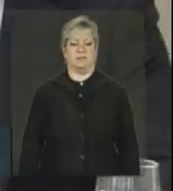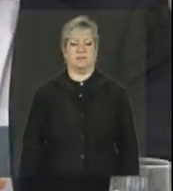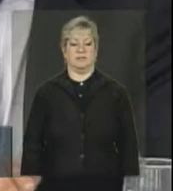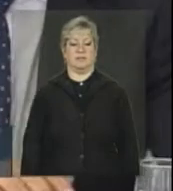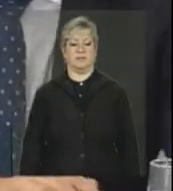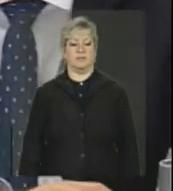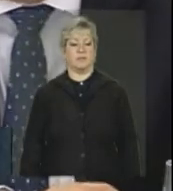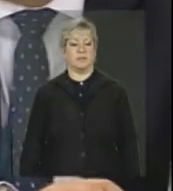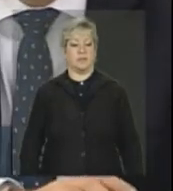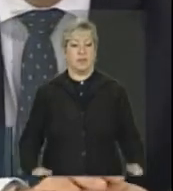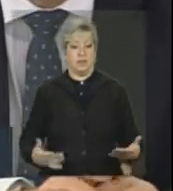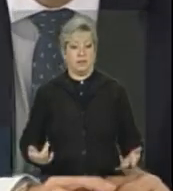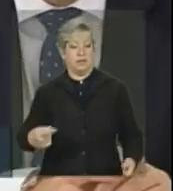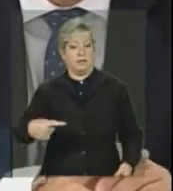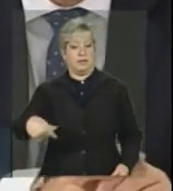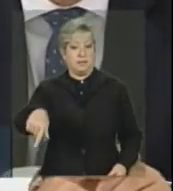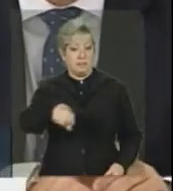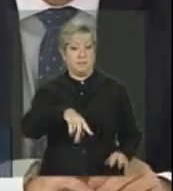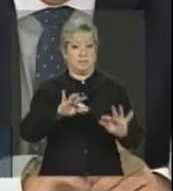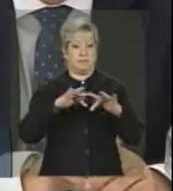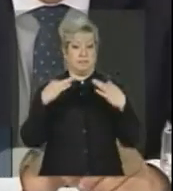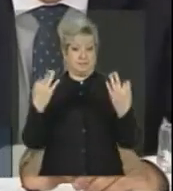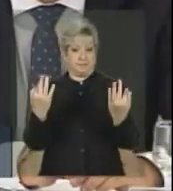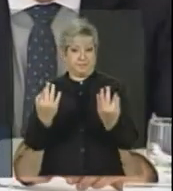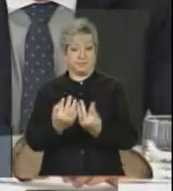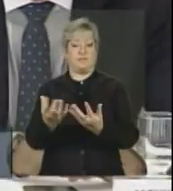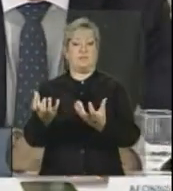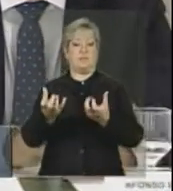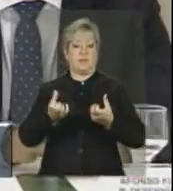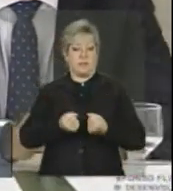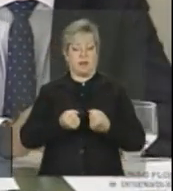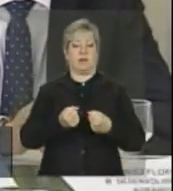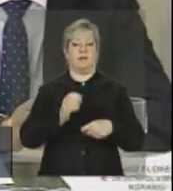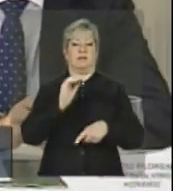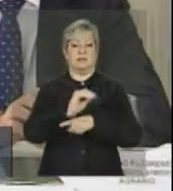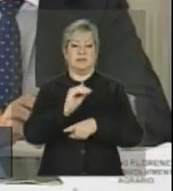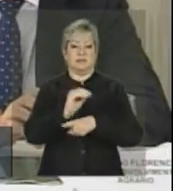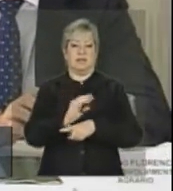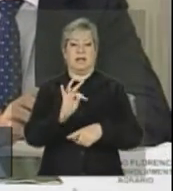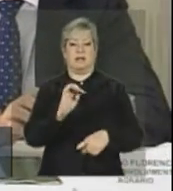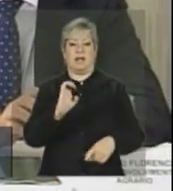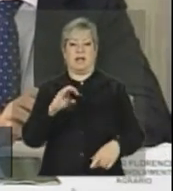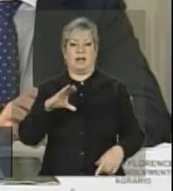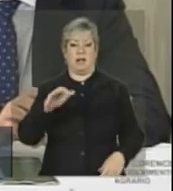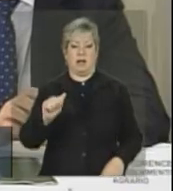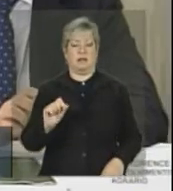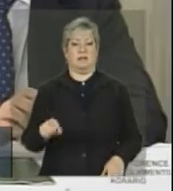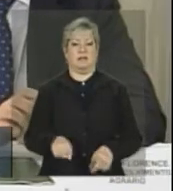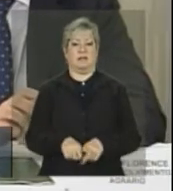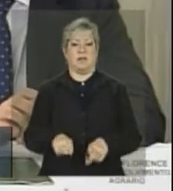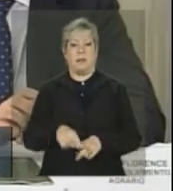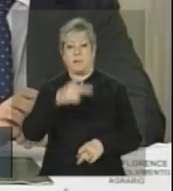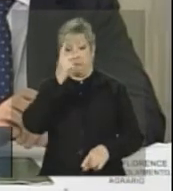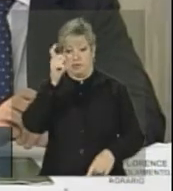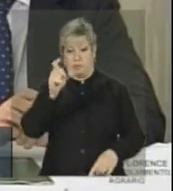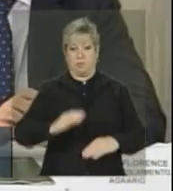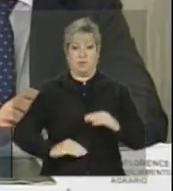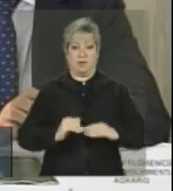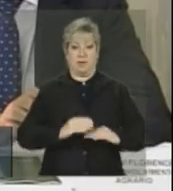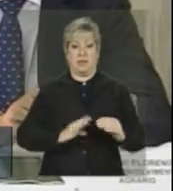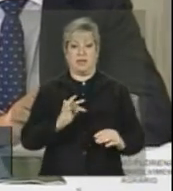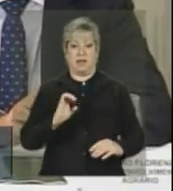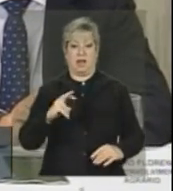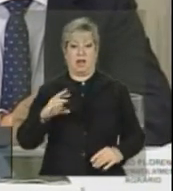Então, essas famílias que receberam assistência técnica, que receberam técnico, fizeram um